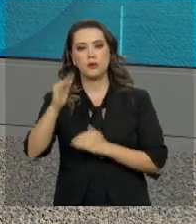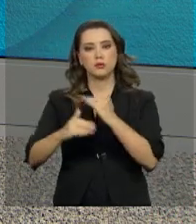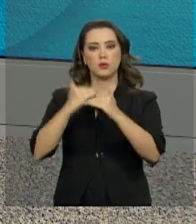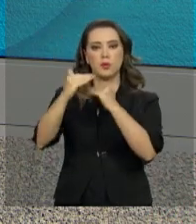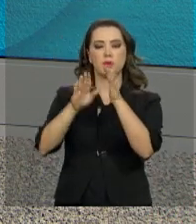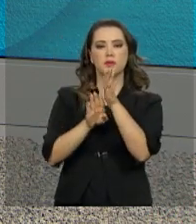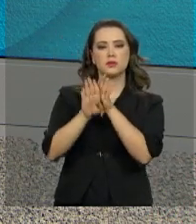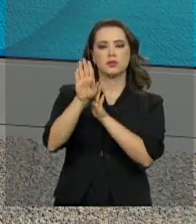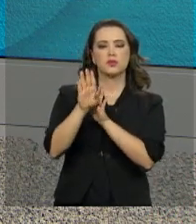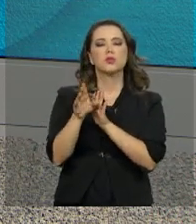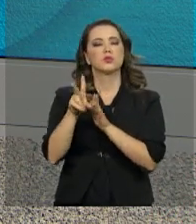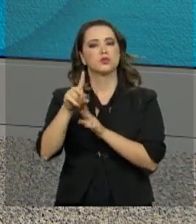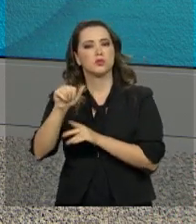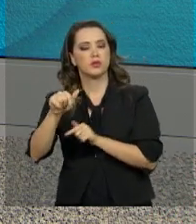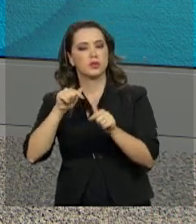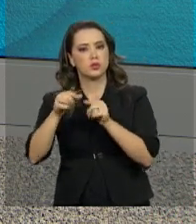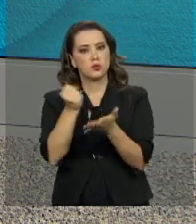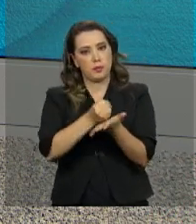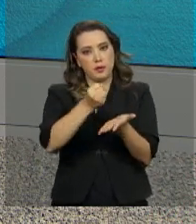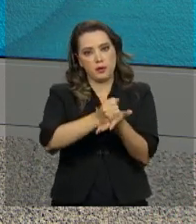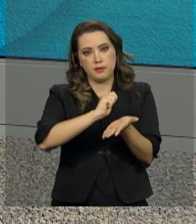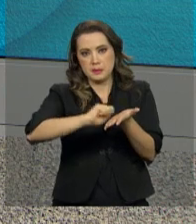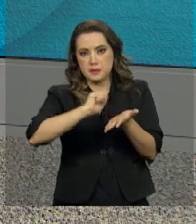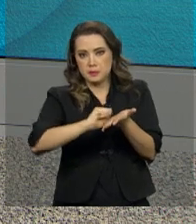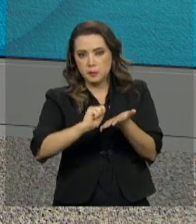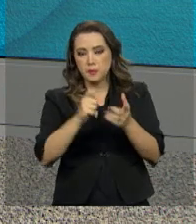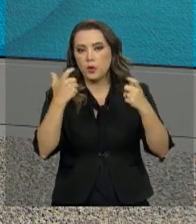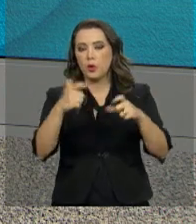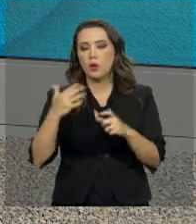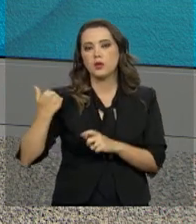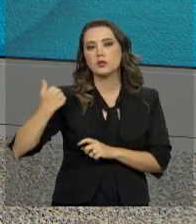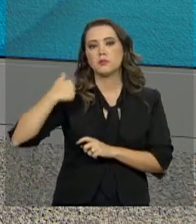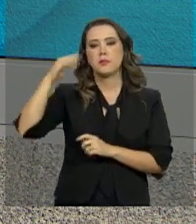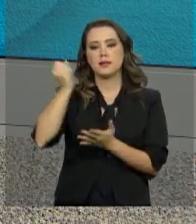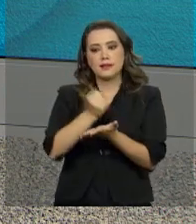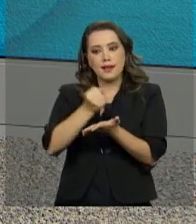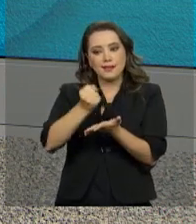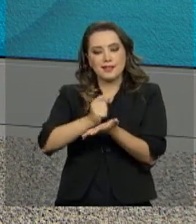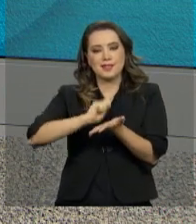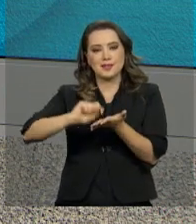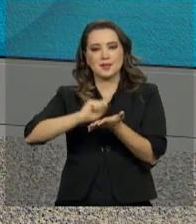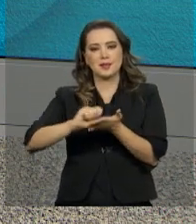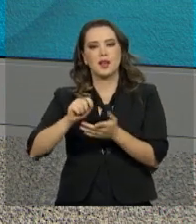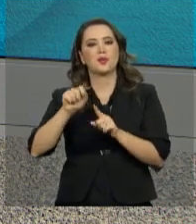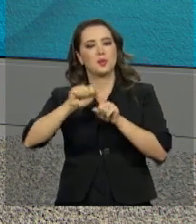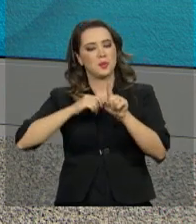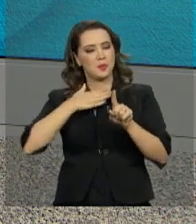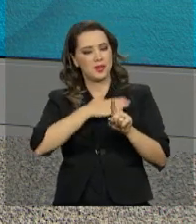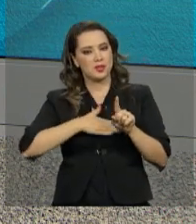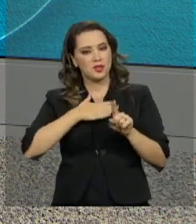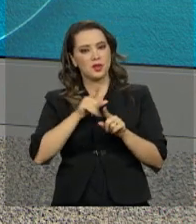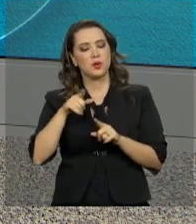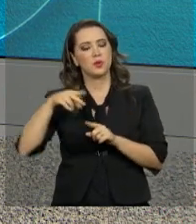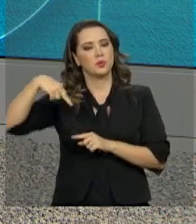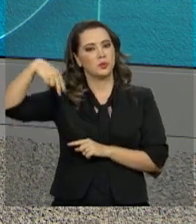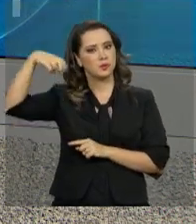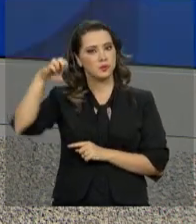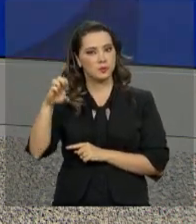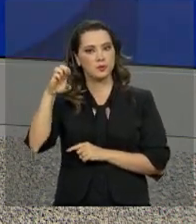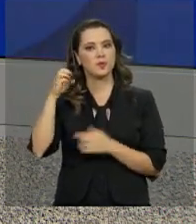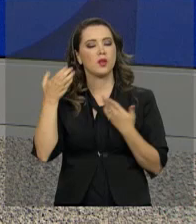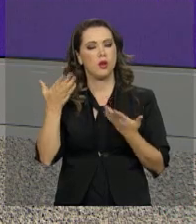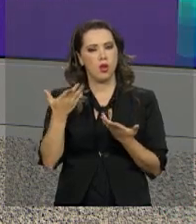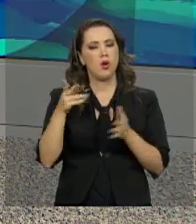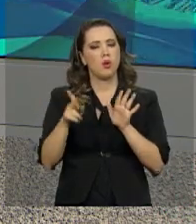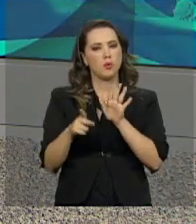criação de vagas formais. E por região, o maior número de carteiras assinadas no mês de agosto está no Nordeste. Os